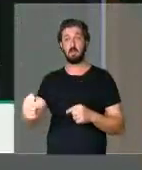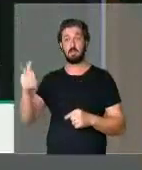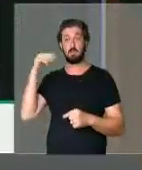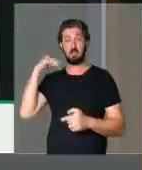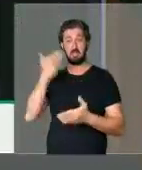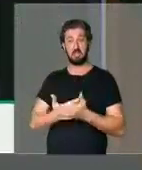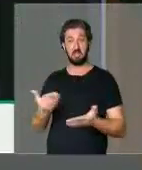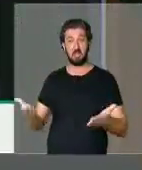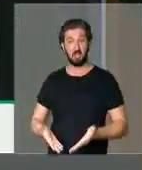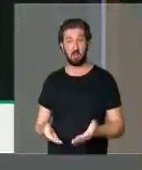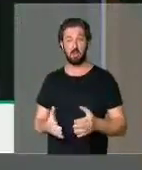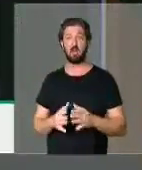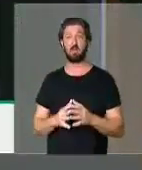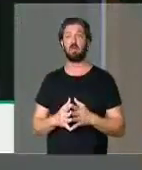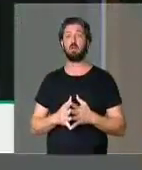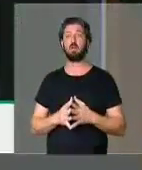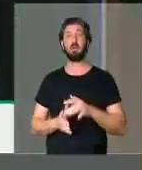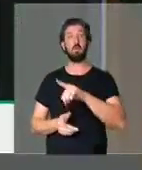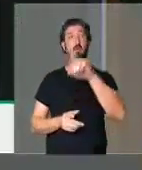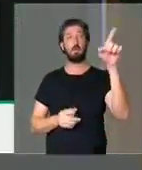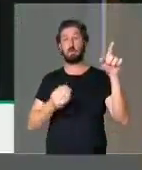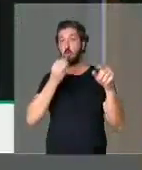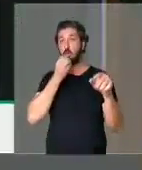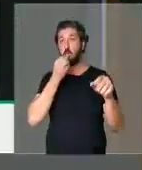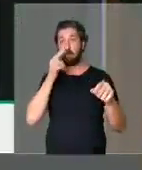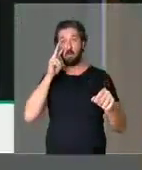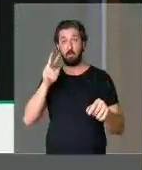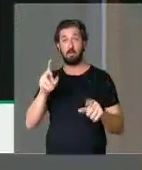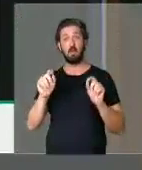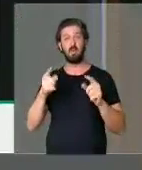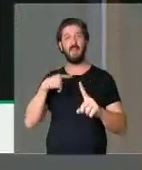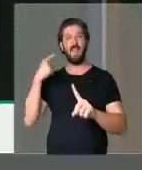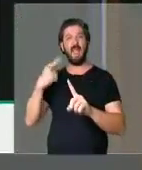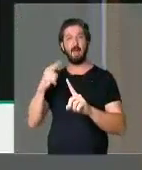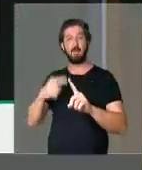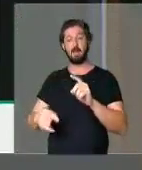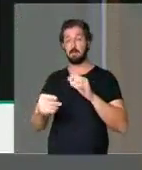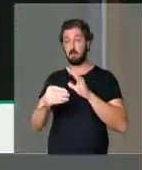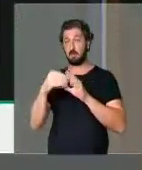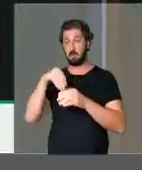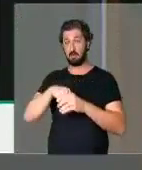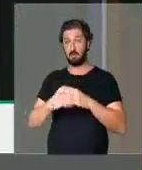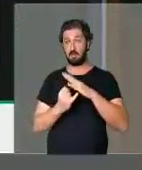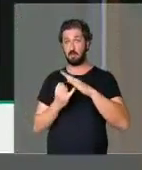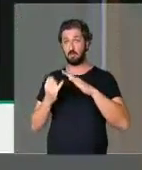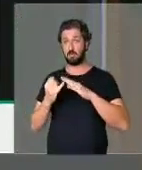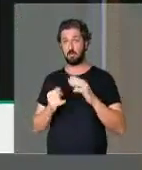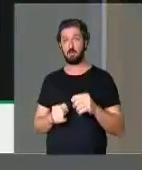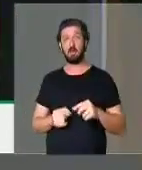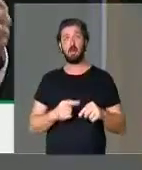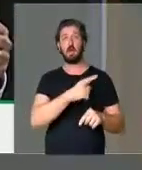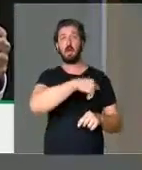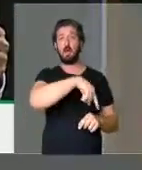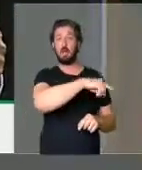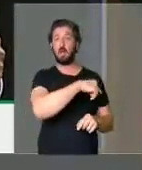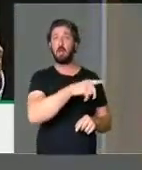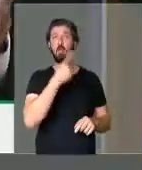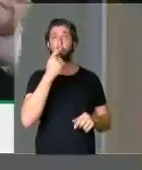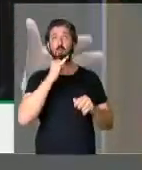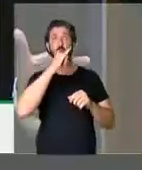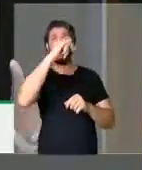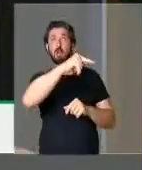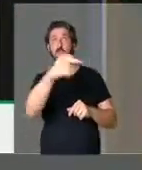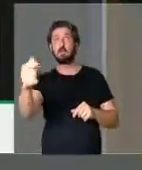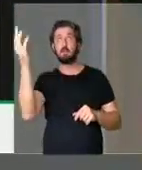passada, que vocês estão tendo a oportunidade de ver o que é uma chantagem institucional. Eles aqui disseram para os